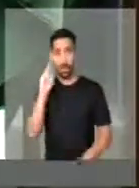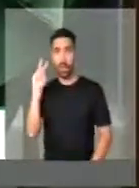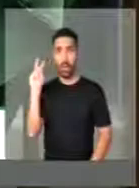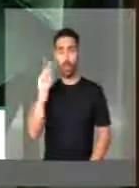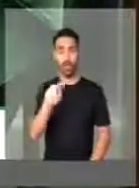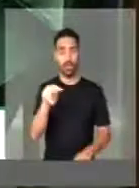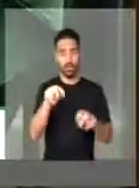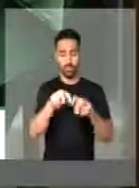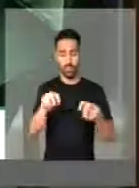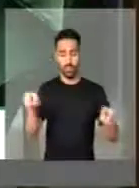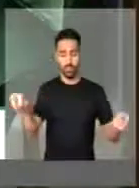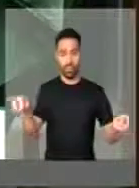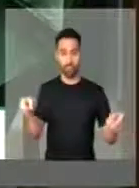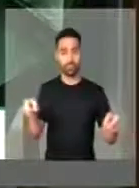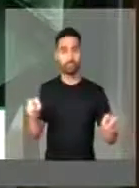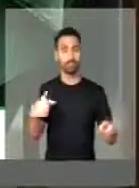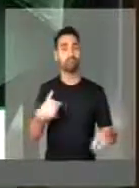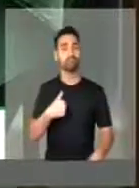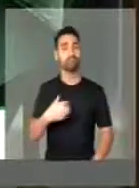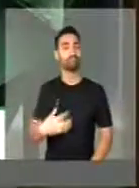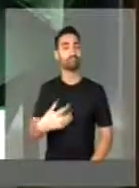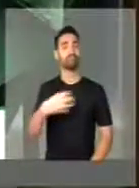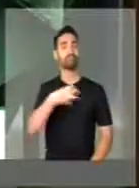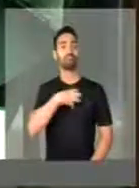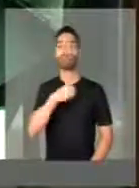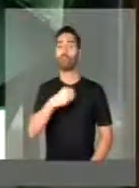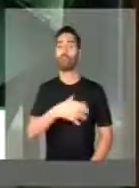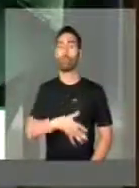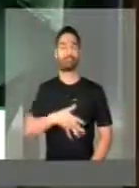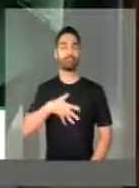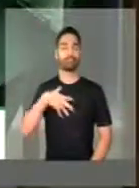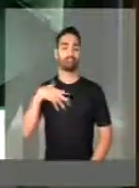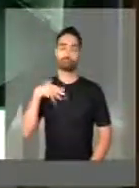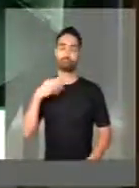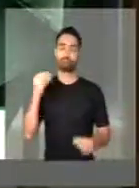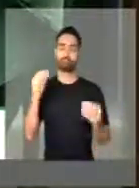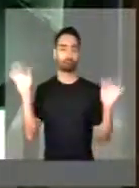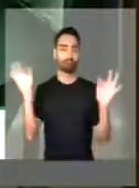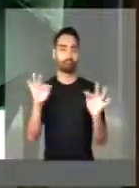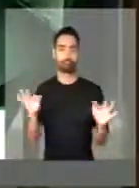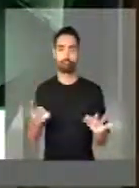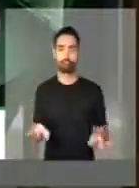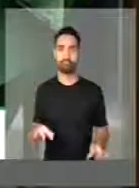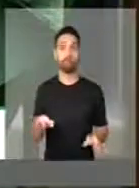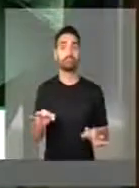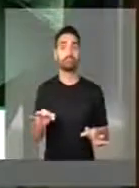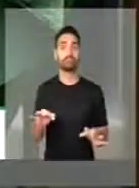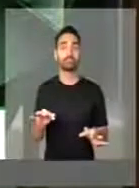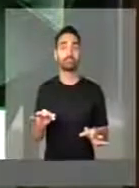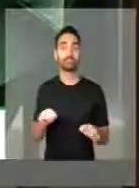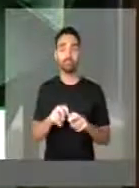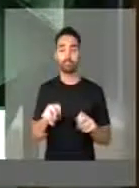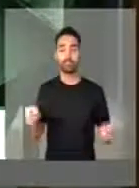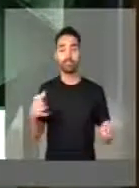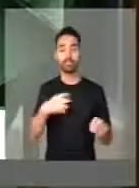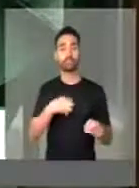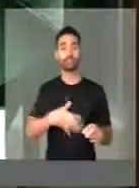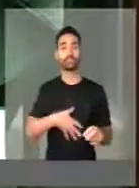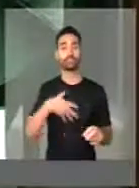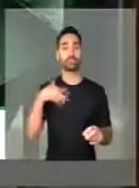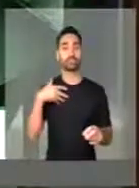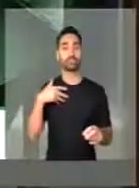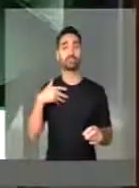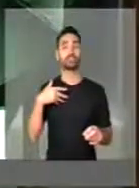esta mesa, eu senti orgulho de saber que esta mesa está